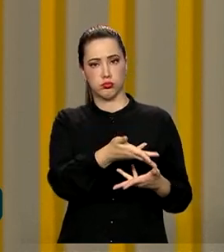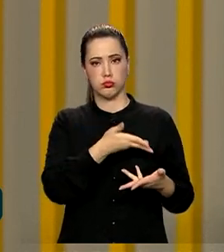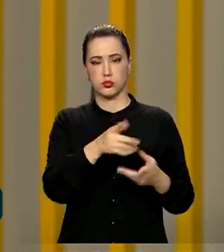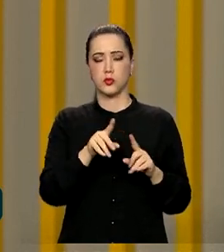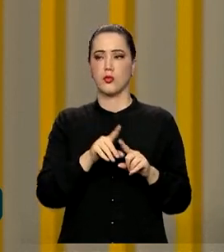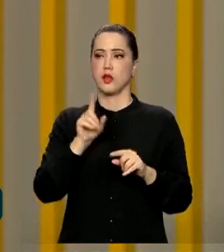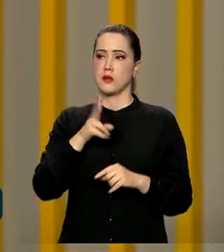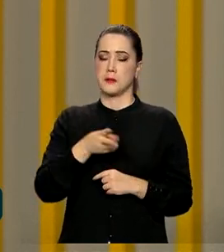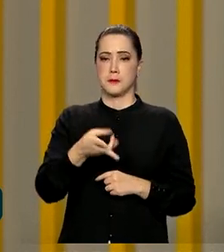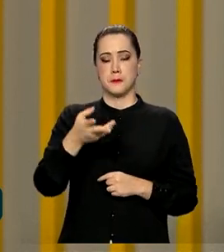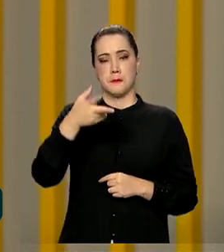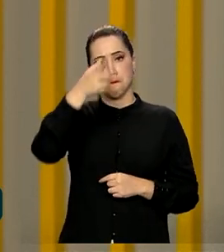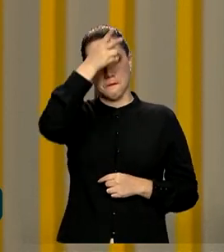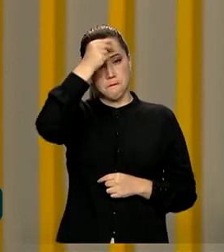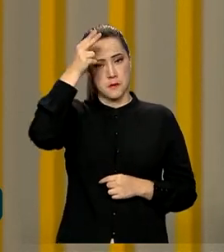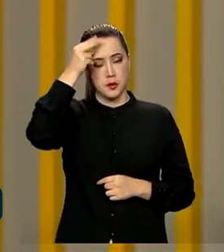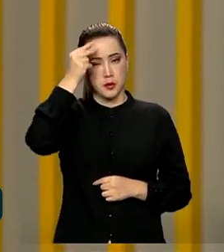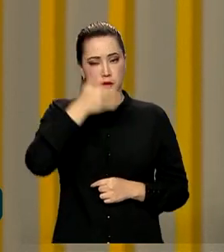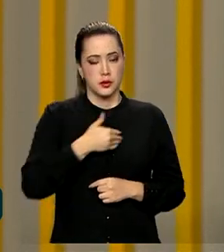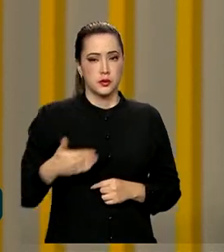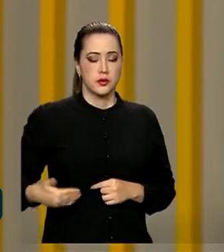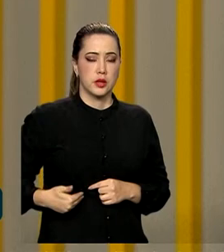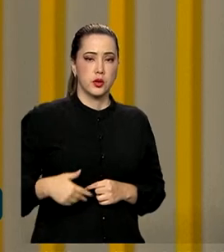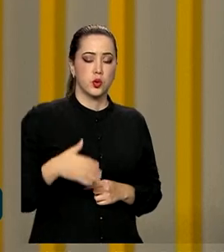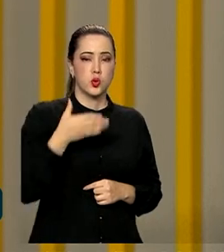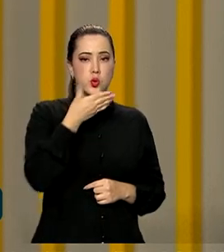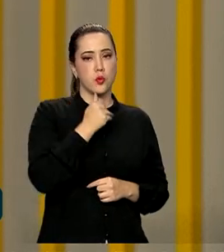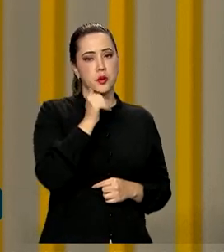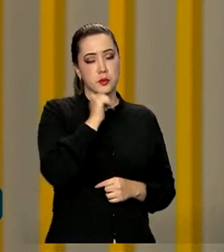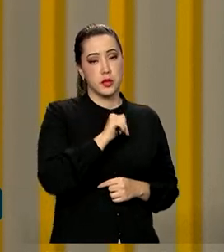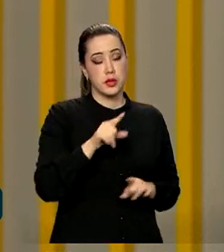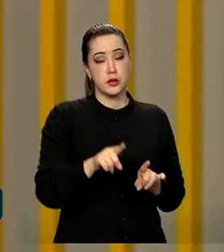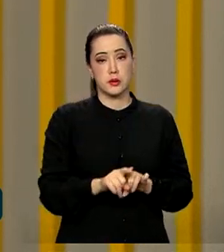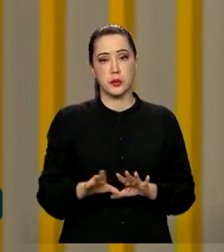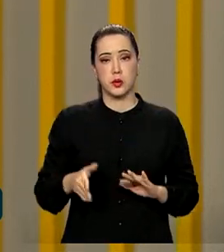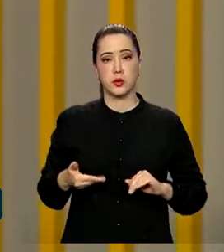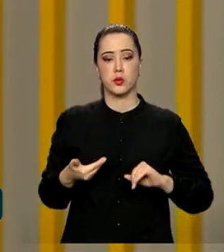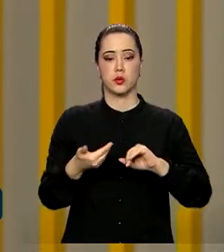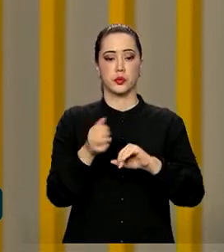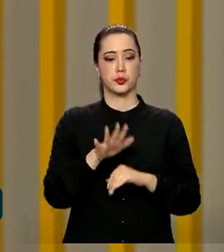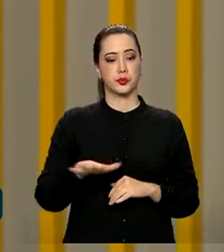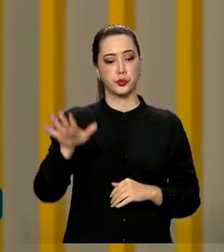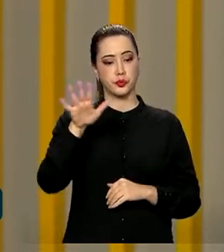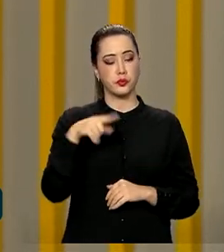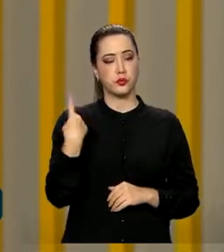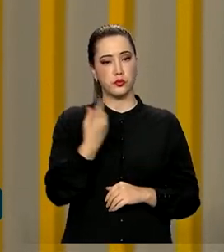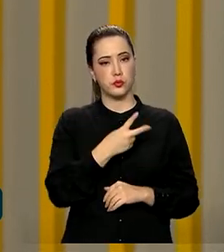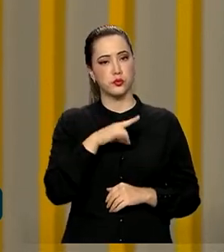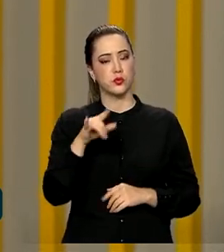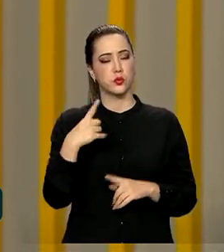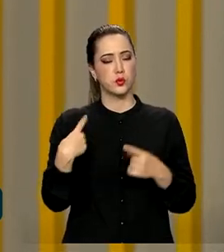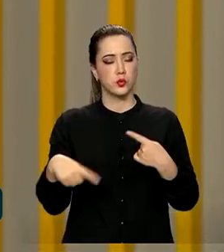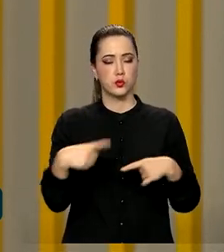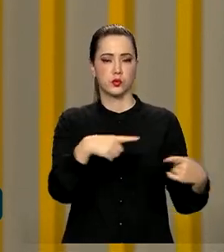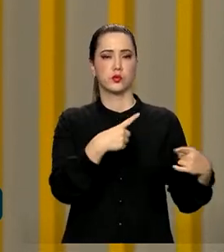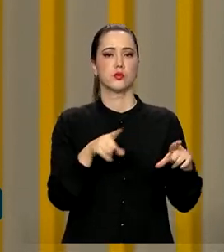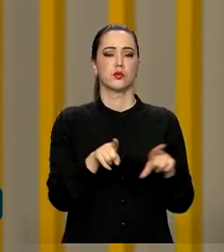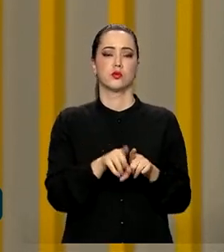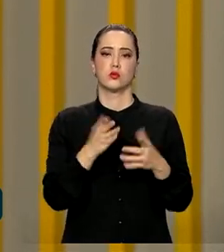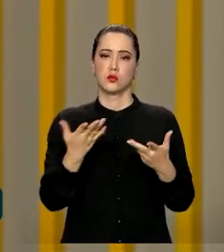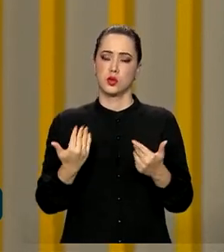prefeitas, prefeitos, governadores, governadoras, e também com o Congresso, de uma forma geral. Então, nós vamos estar discutindo, né?